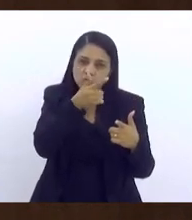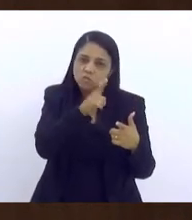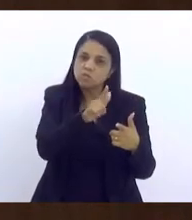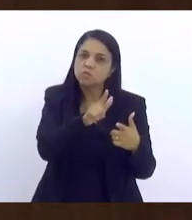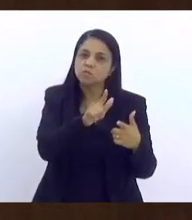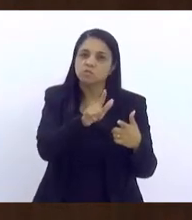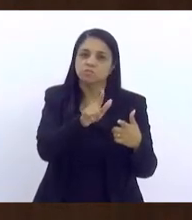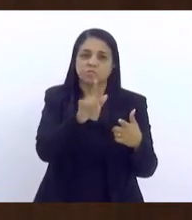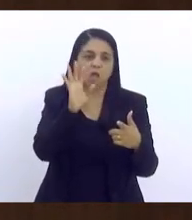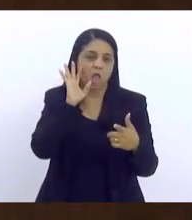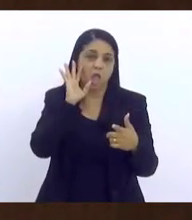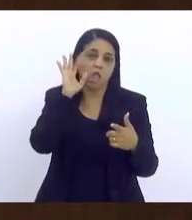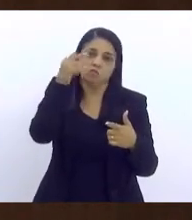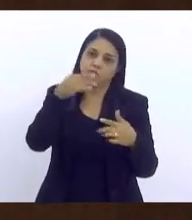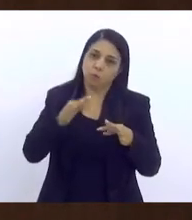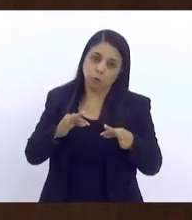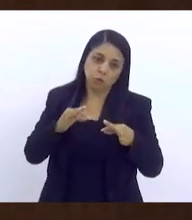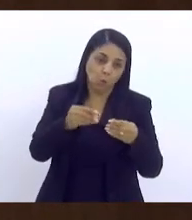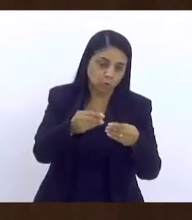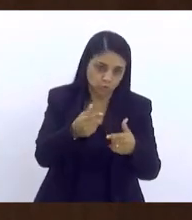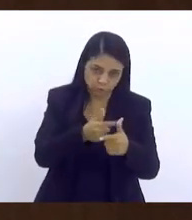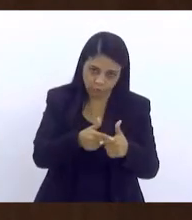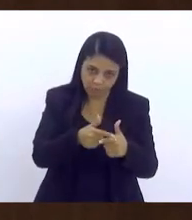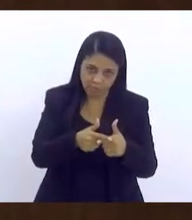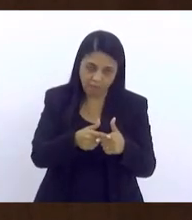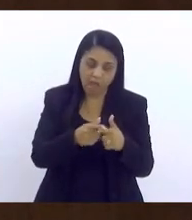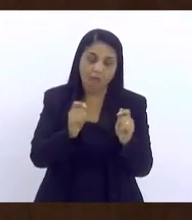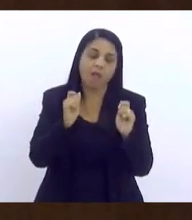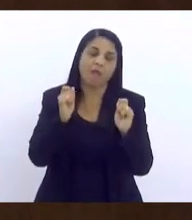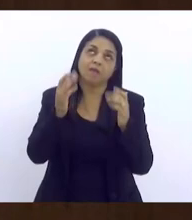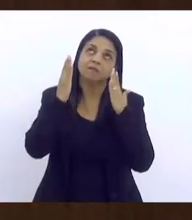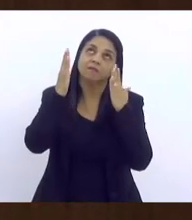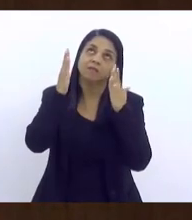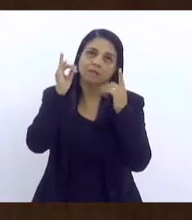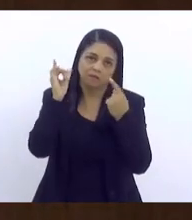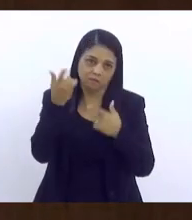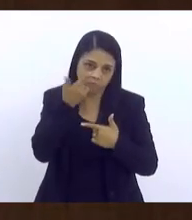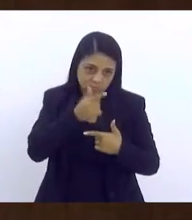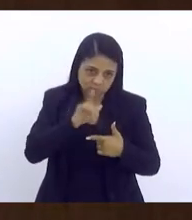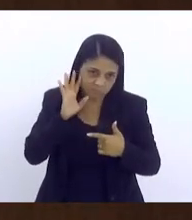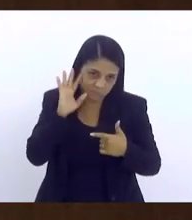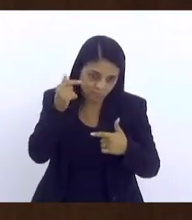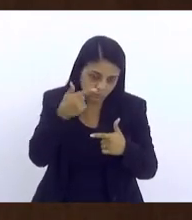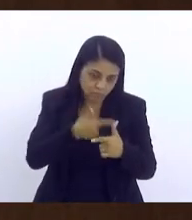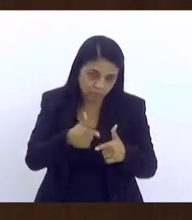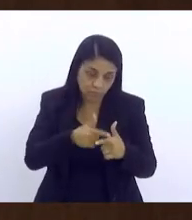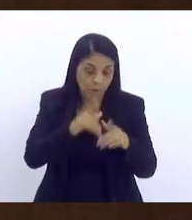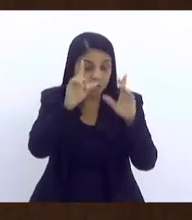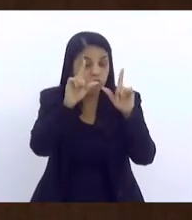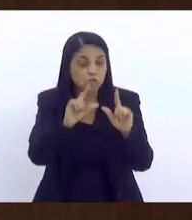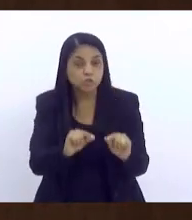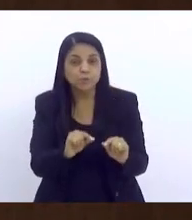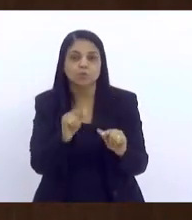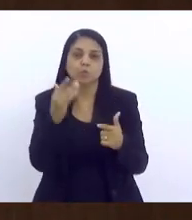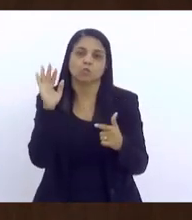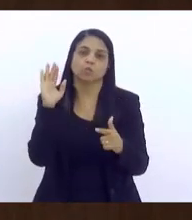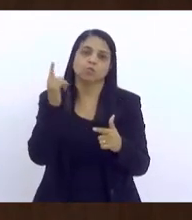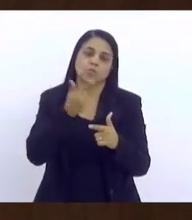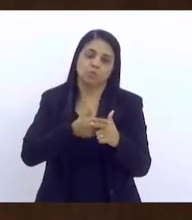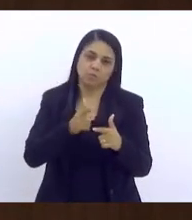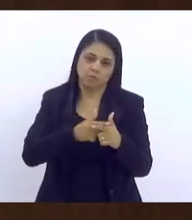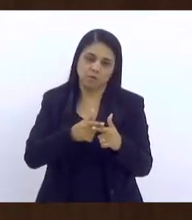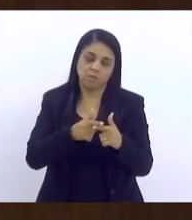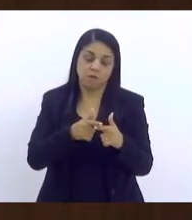dizer solucionar todos os problemas, que quiser a gente poder solucionar, mas minimizar os problemas que esse adolescente,